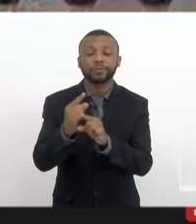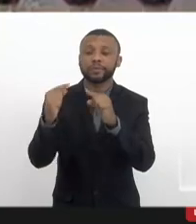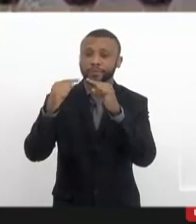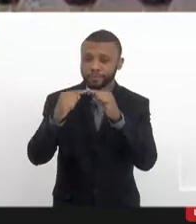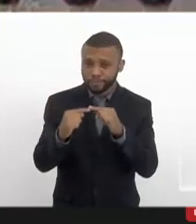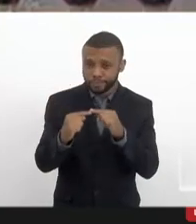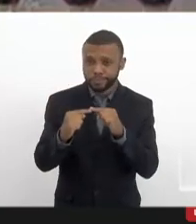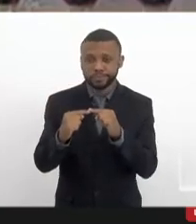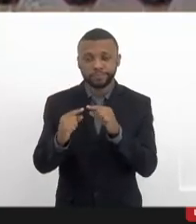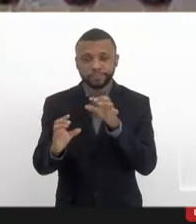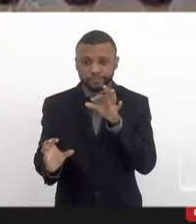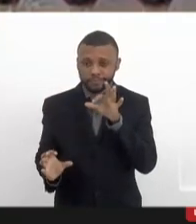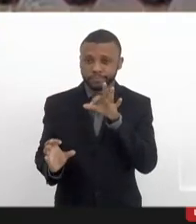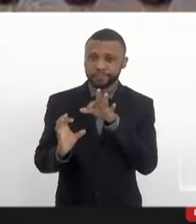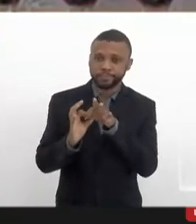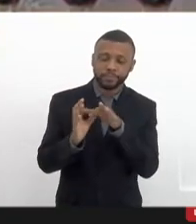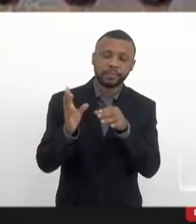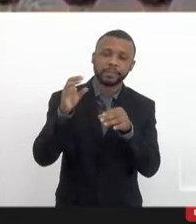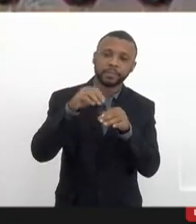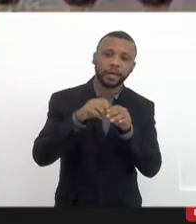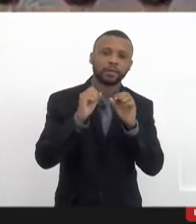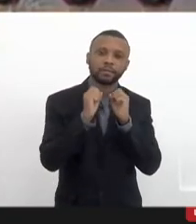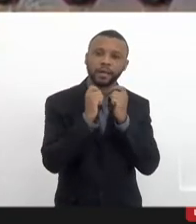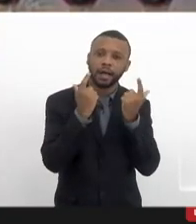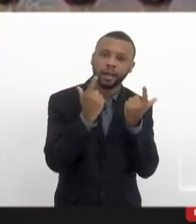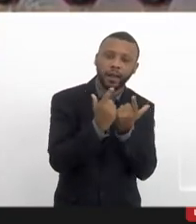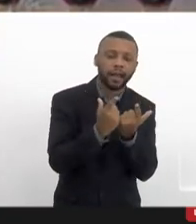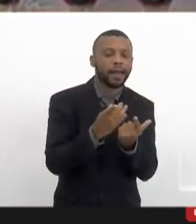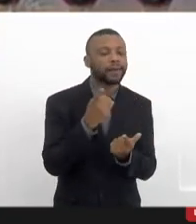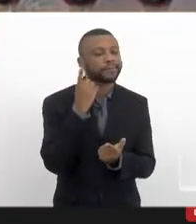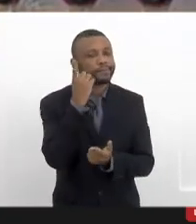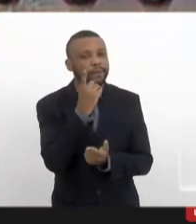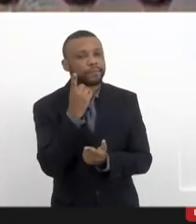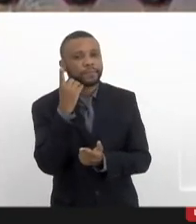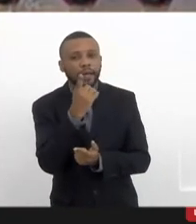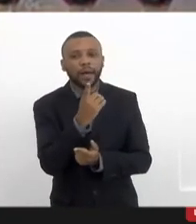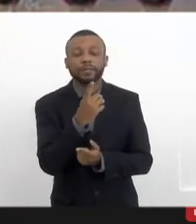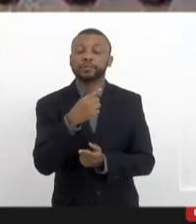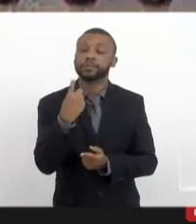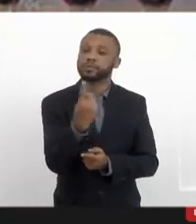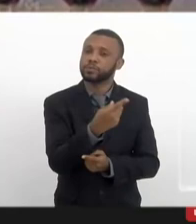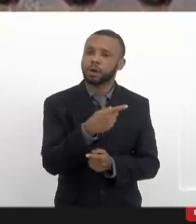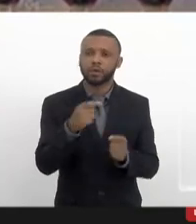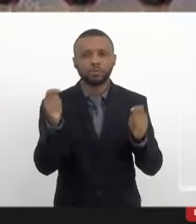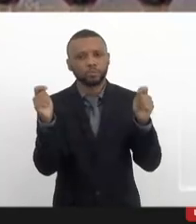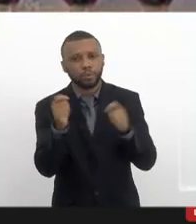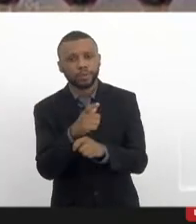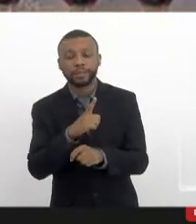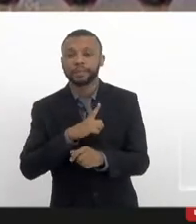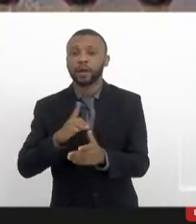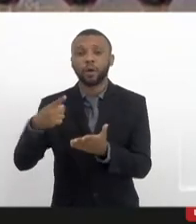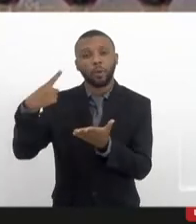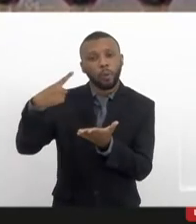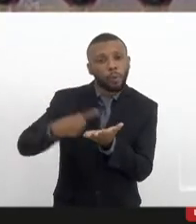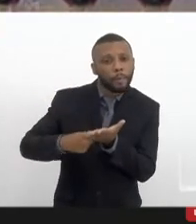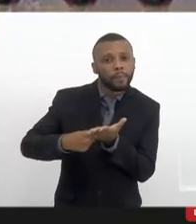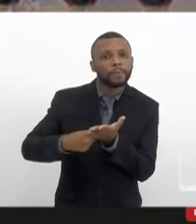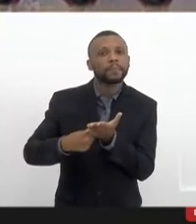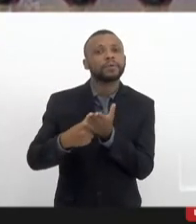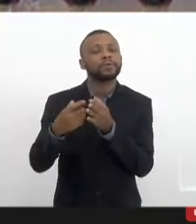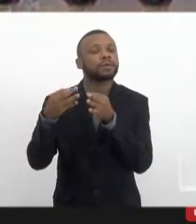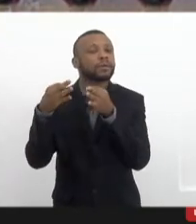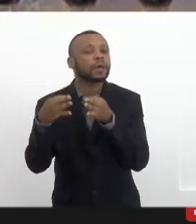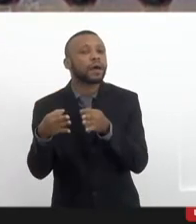atuações intralerge, parlamentares, que a gente possa ter o compromisso, né?